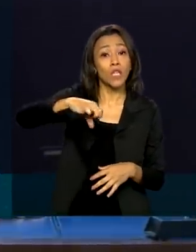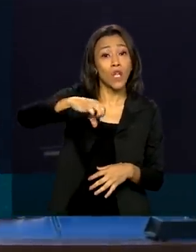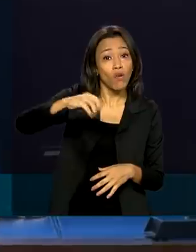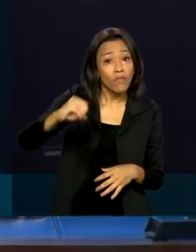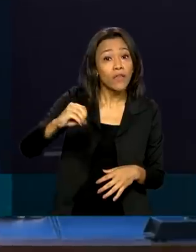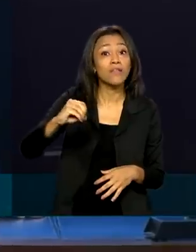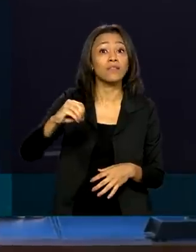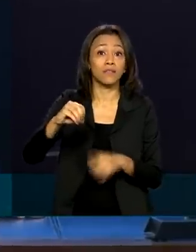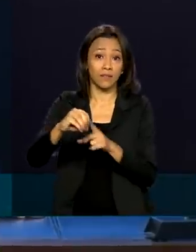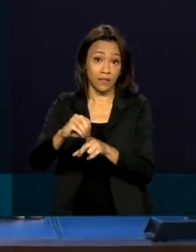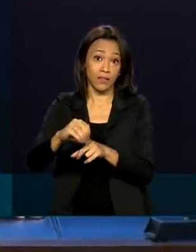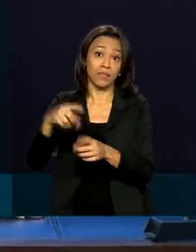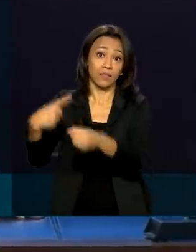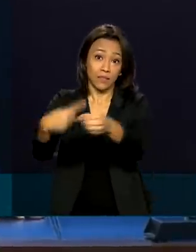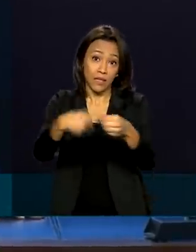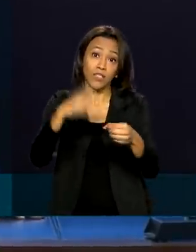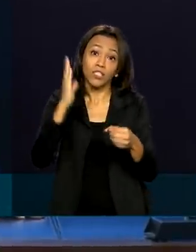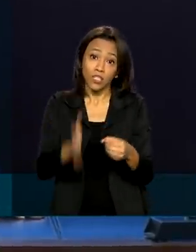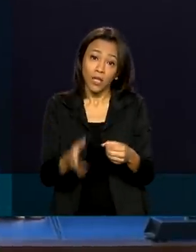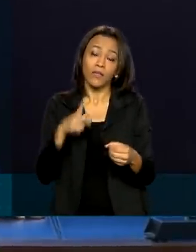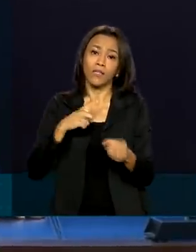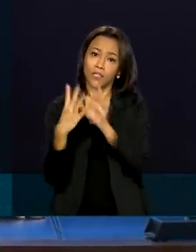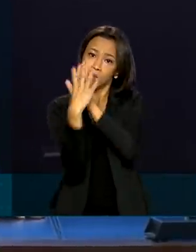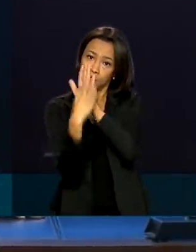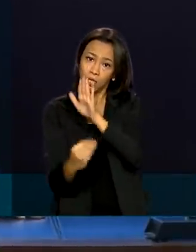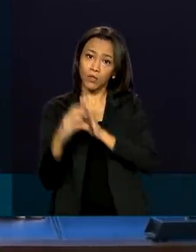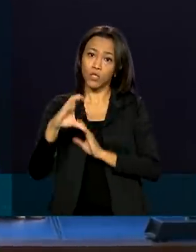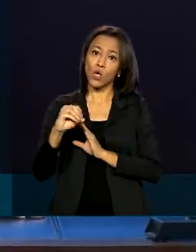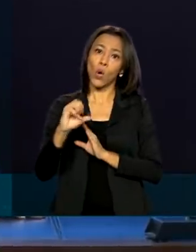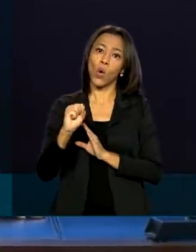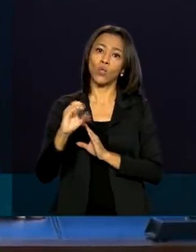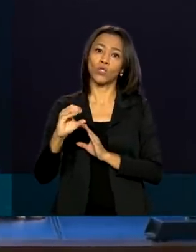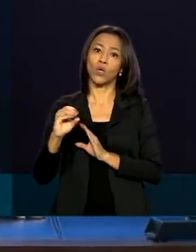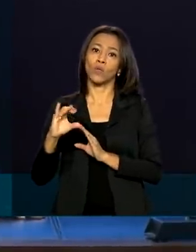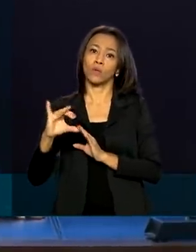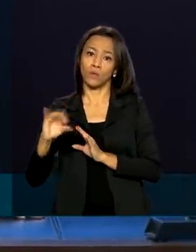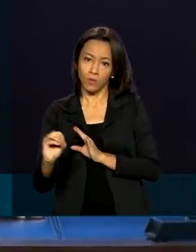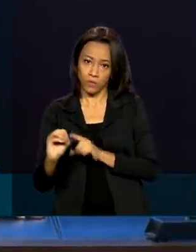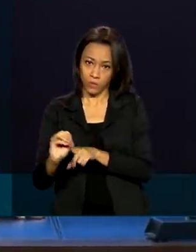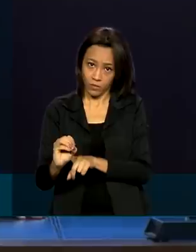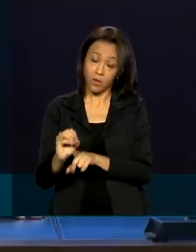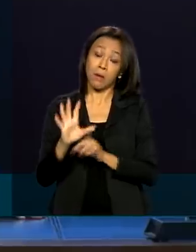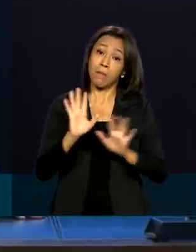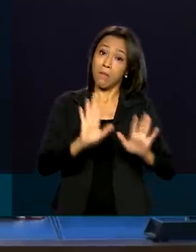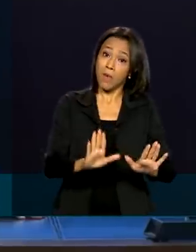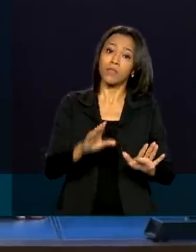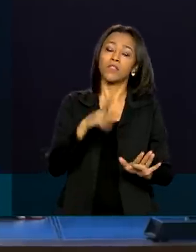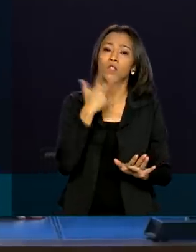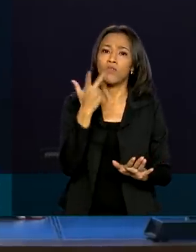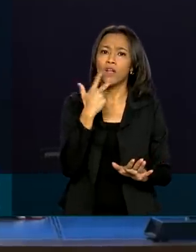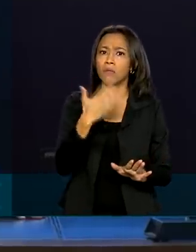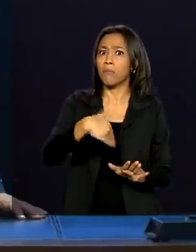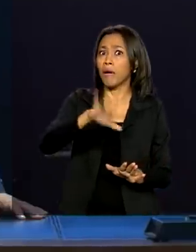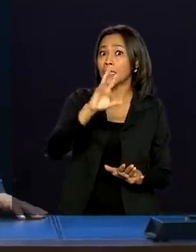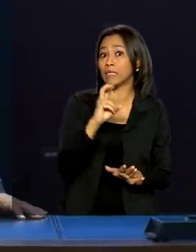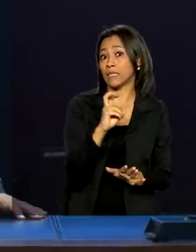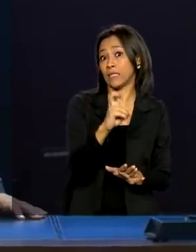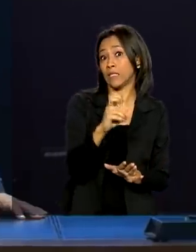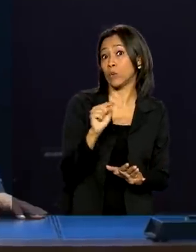em consórcios estabelecidos, que vão significar um aporte substancial. Mas nós estamos falando de mais de 5